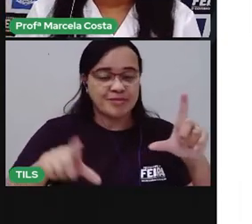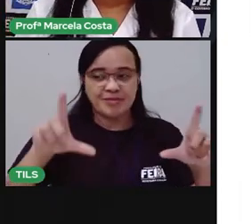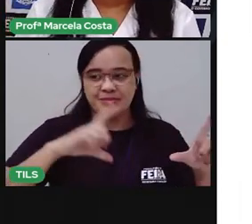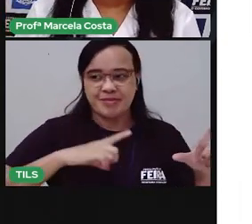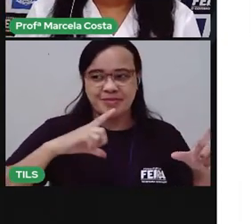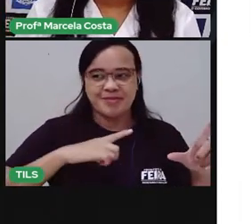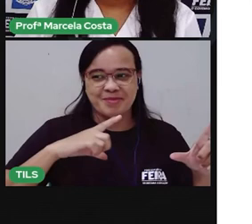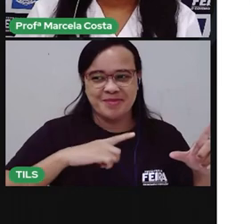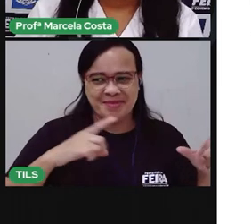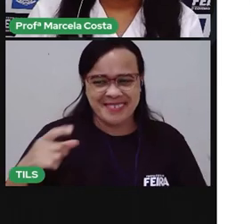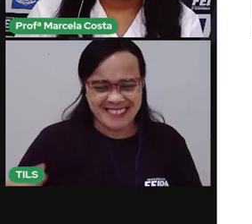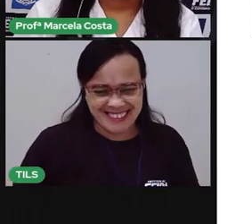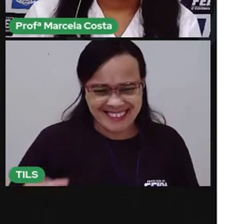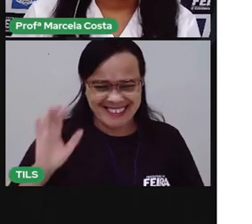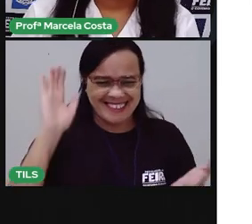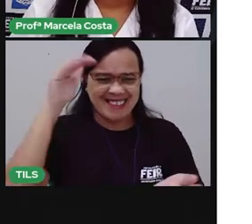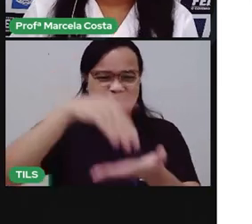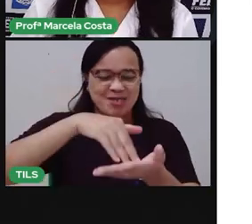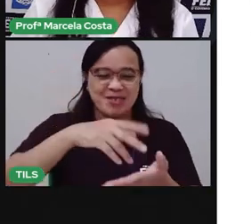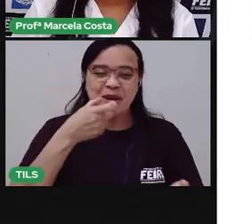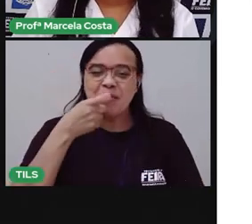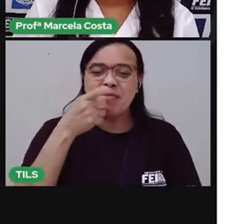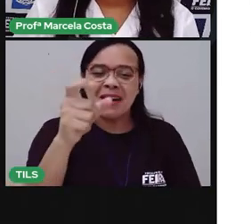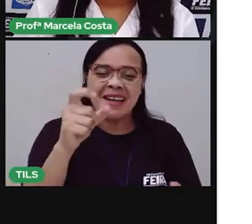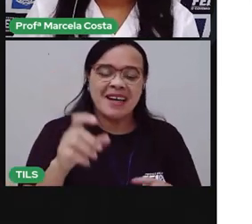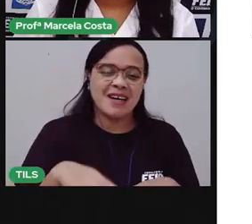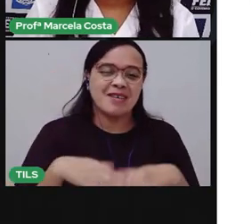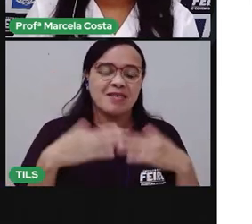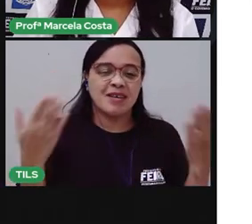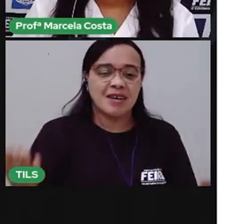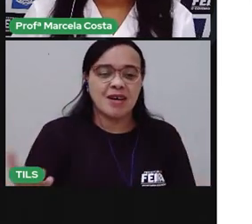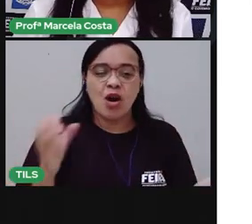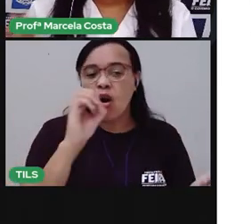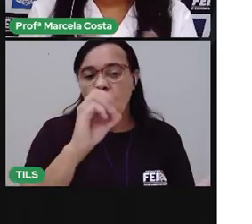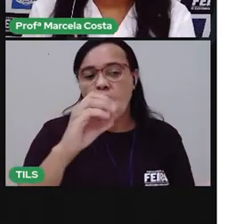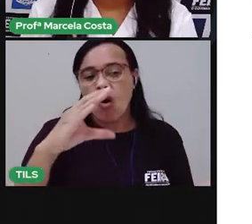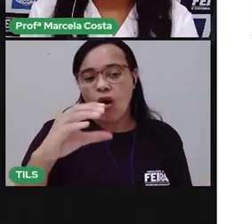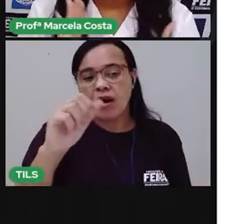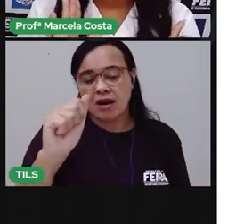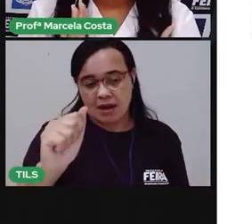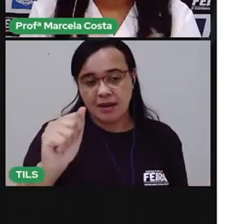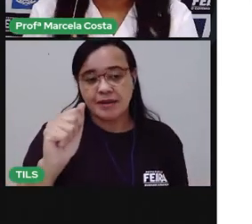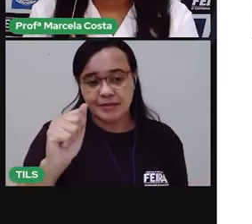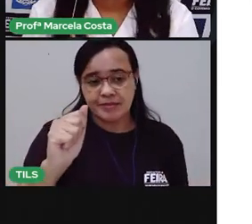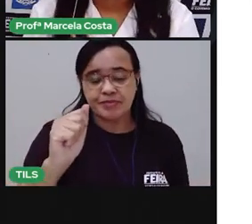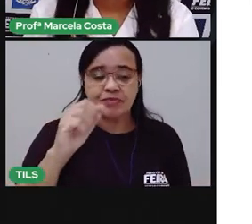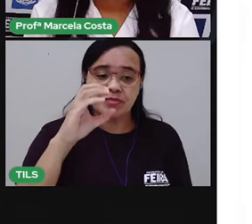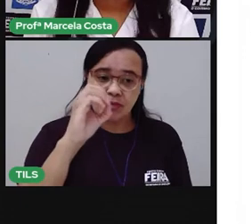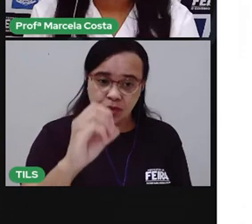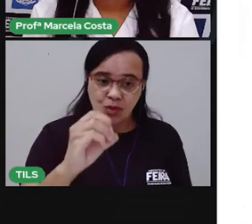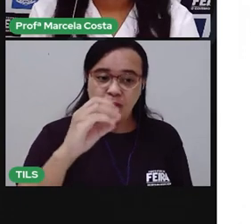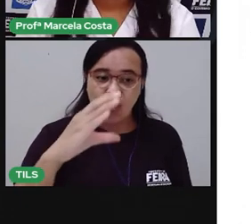Agora a última palavra dessa tarefa Oca Ó Ca